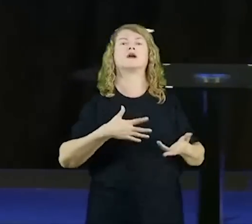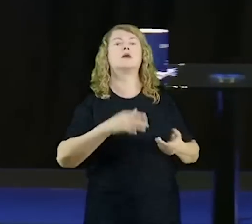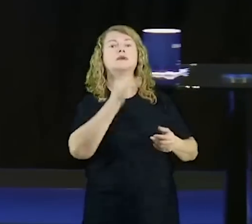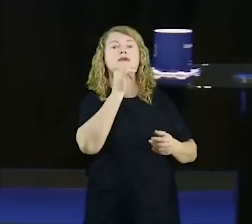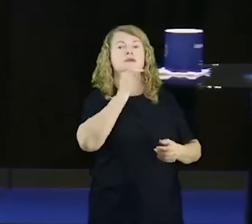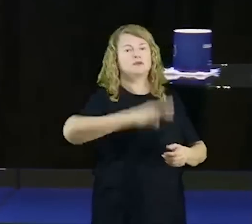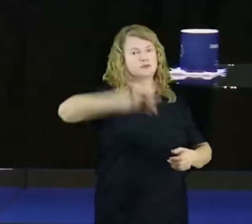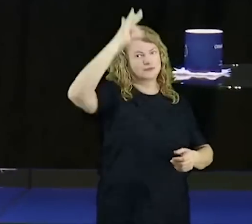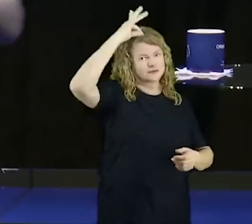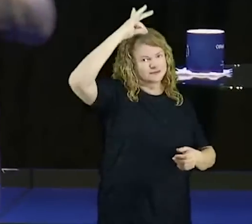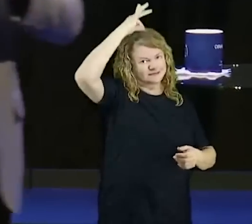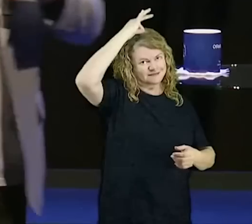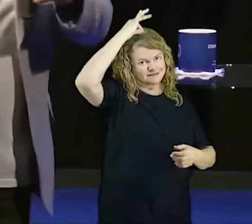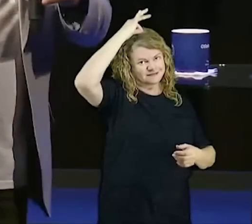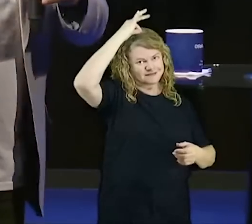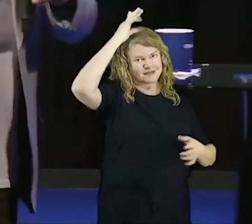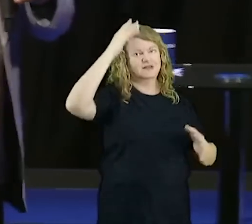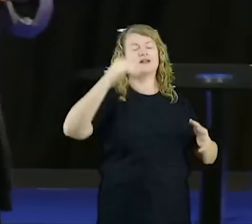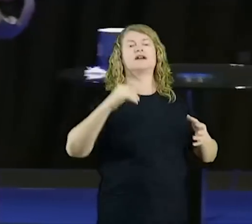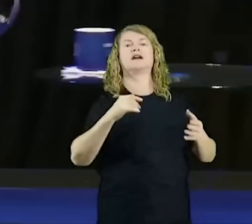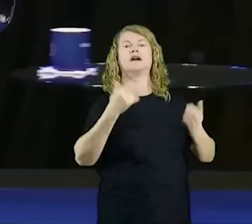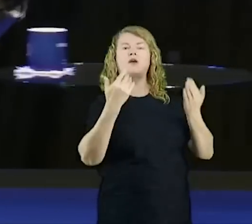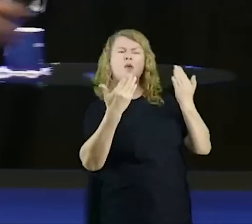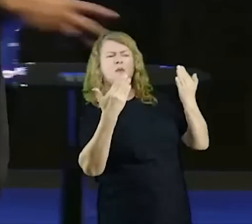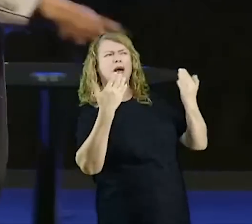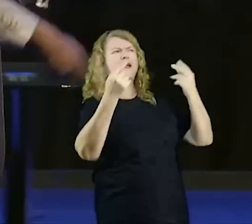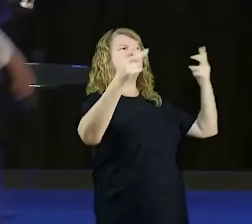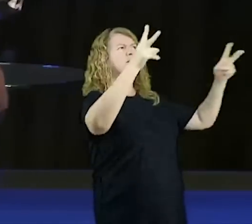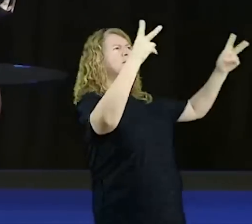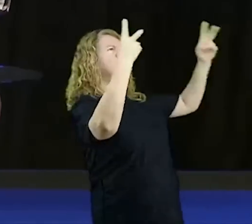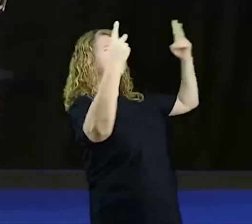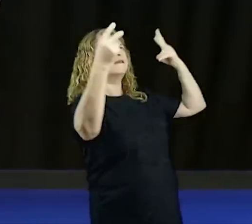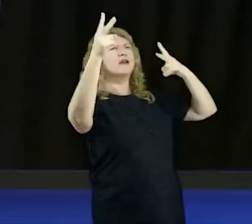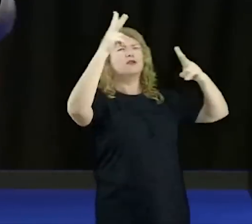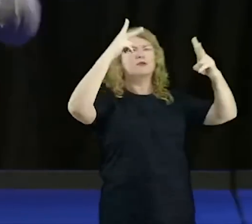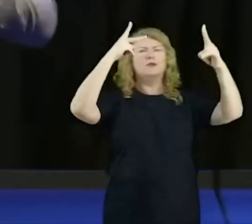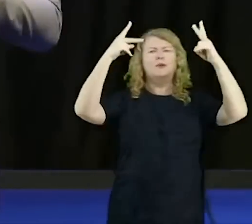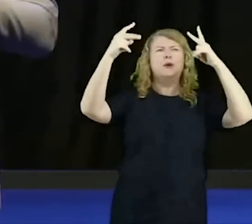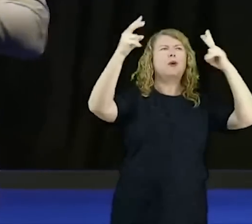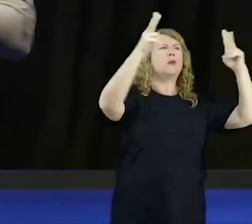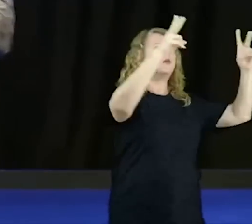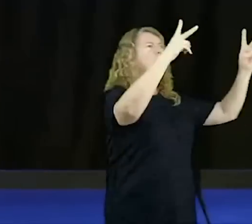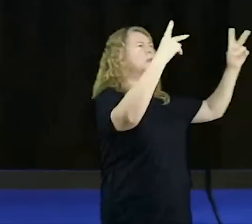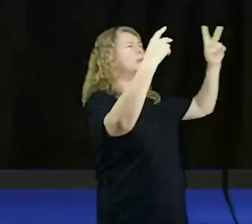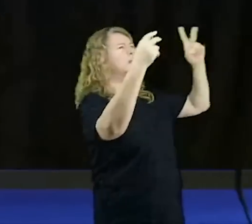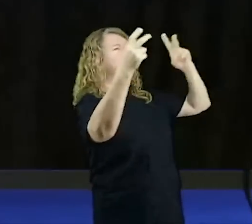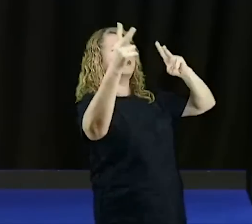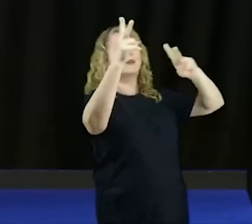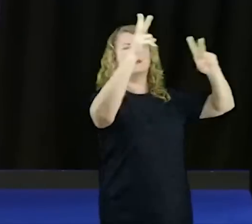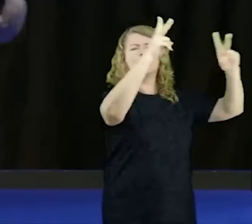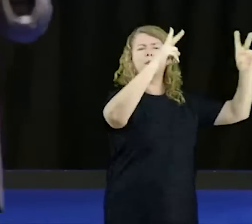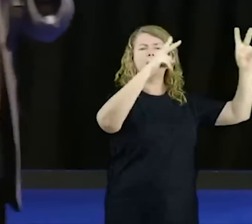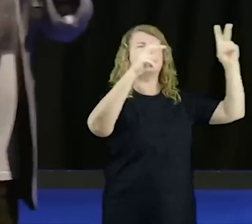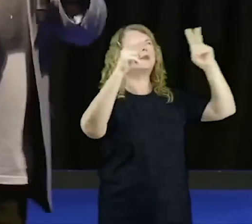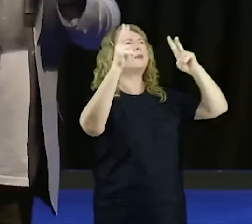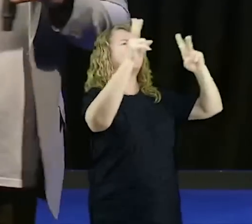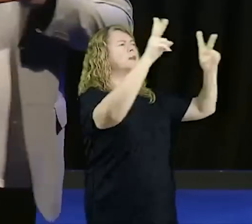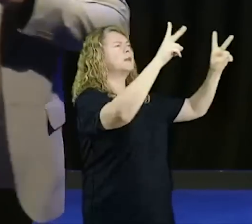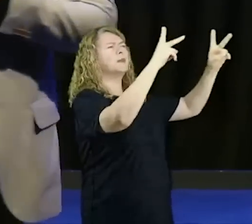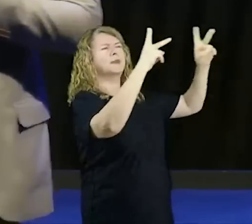capítulo 3, verso 5 e verso 8, diz, o Espírito, é como um vento, que sopra, vai para onde quer.